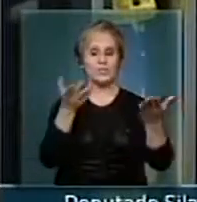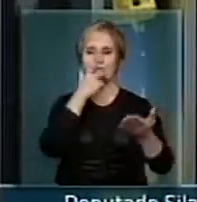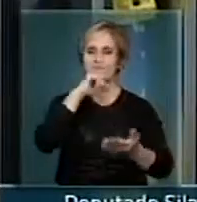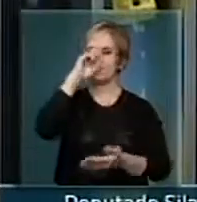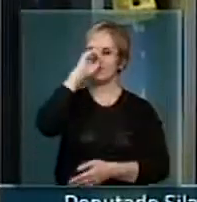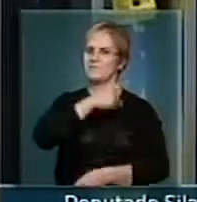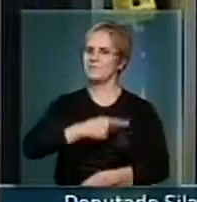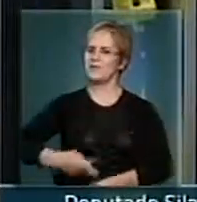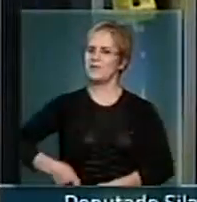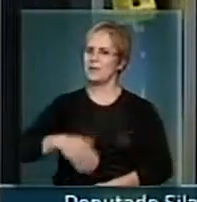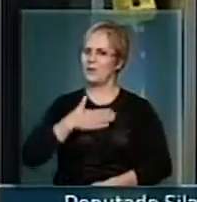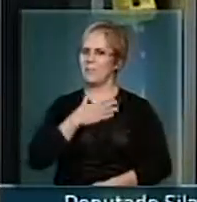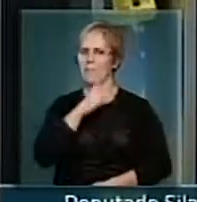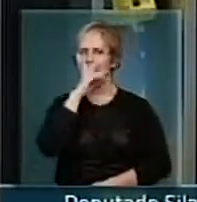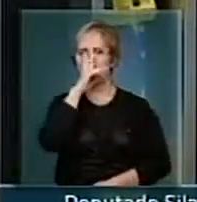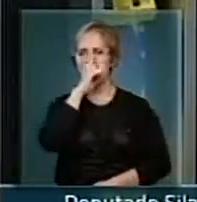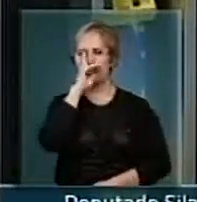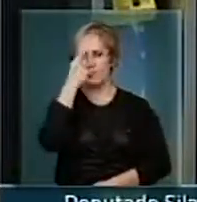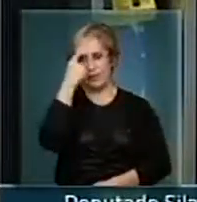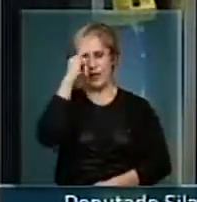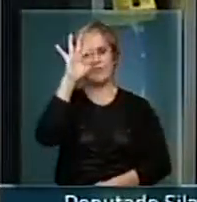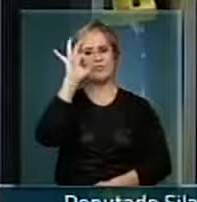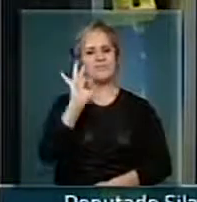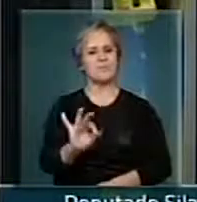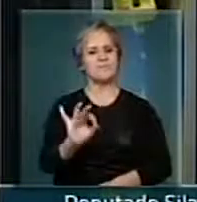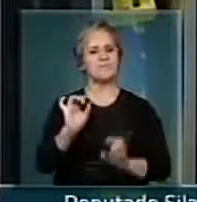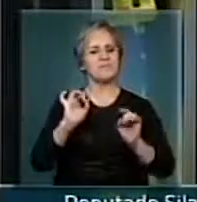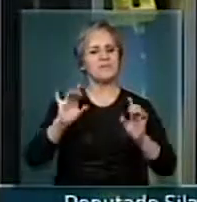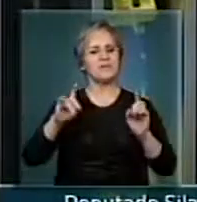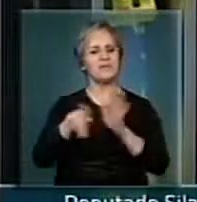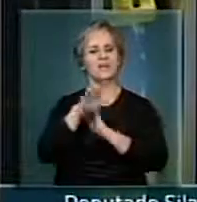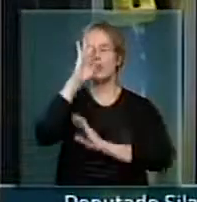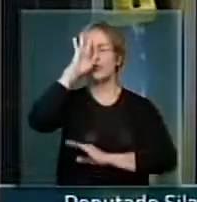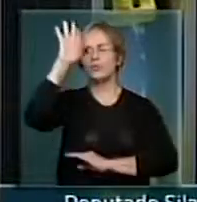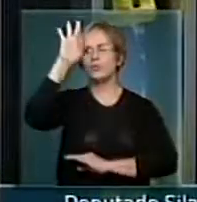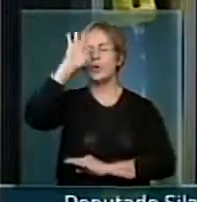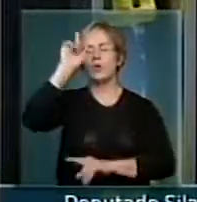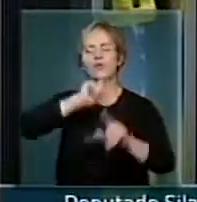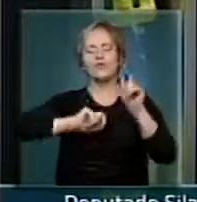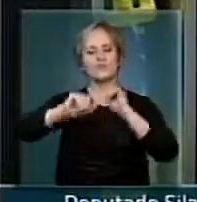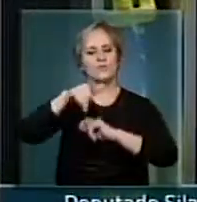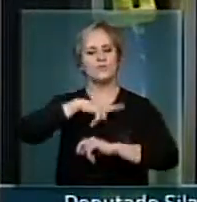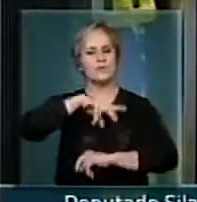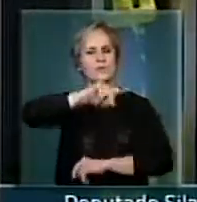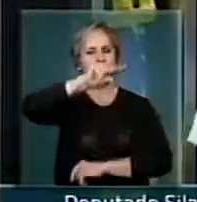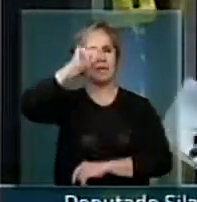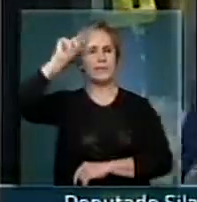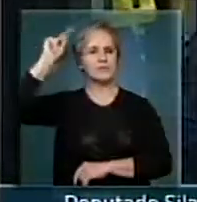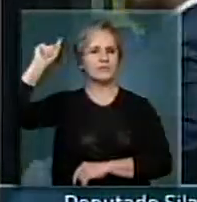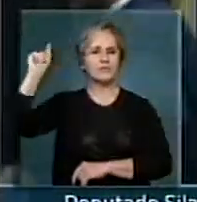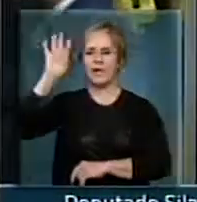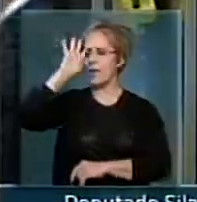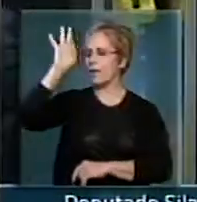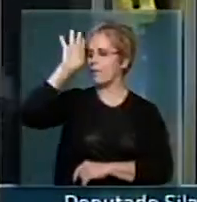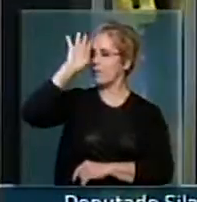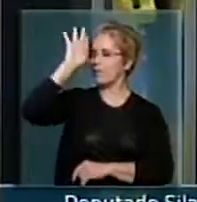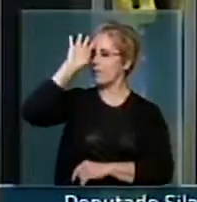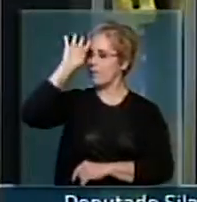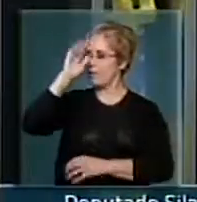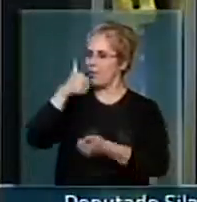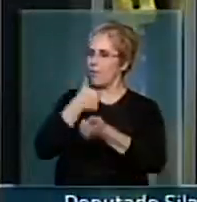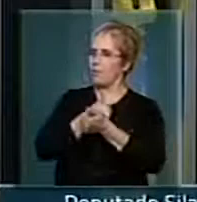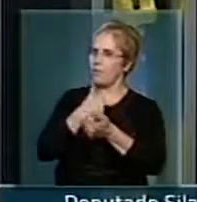chegou o dia do sonho daquilo que era, praticamente pela visão